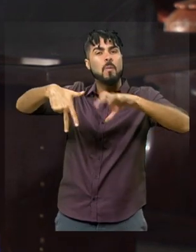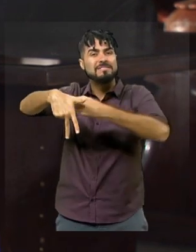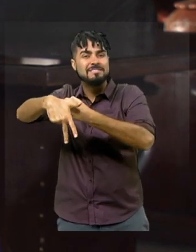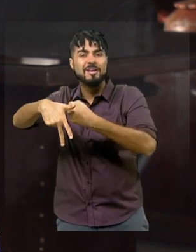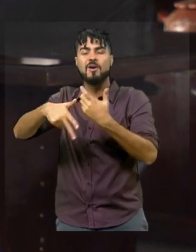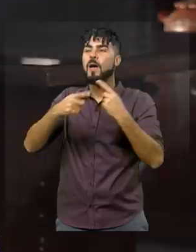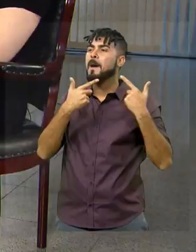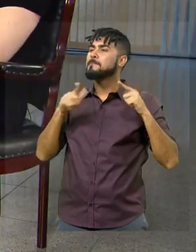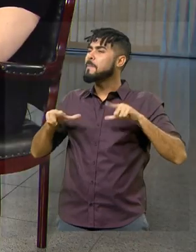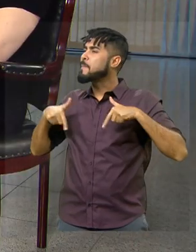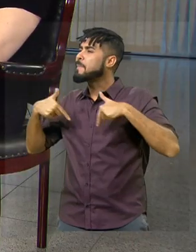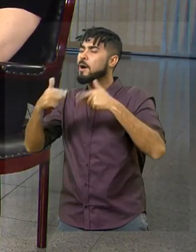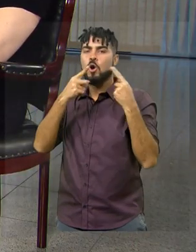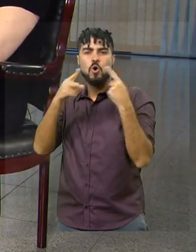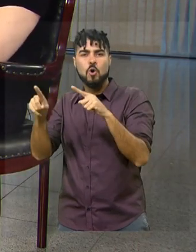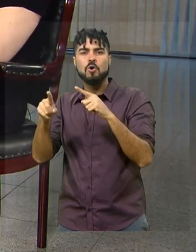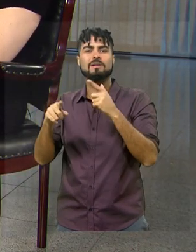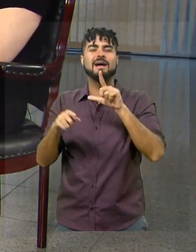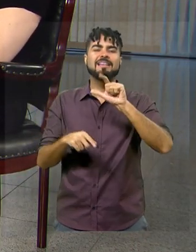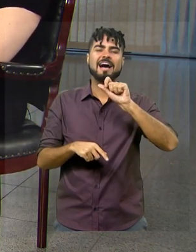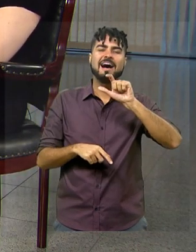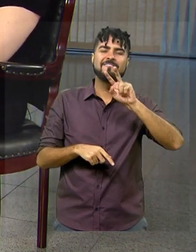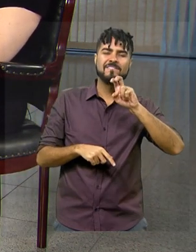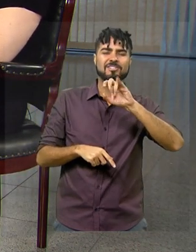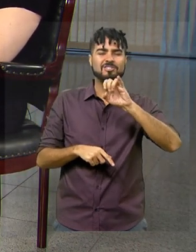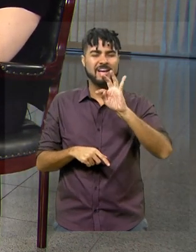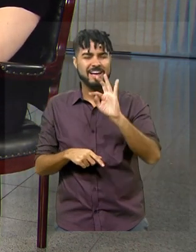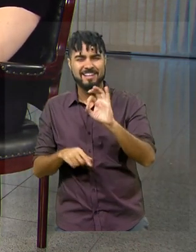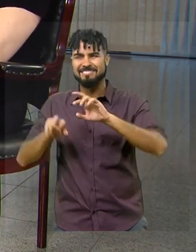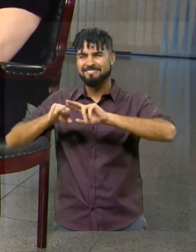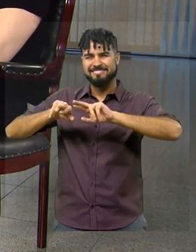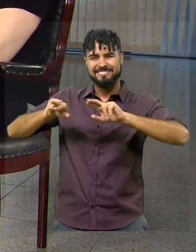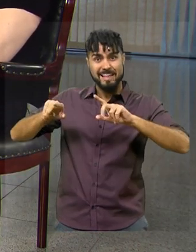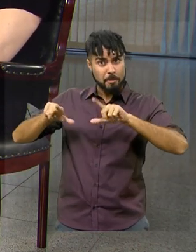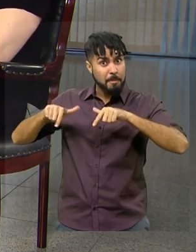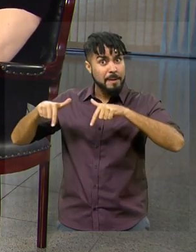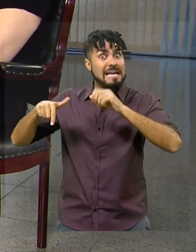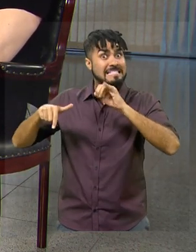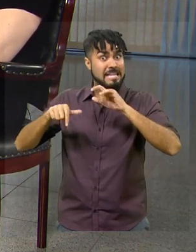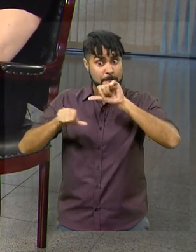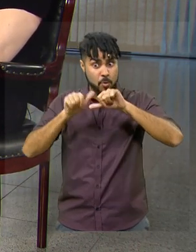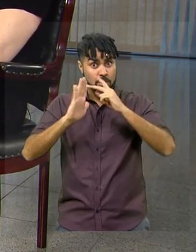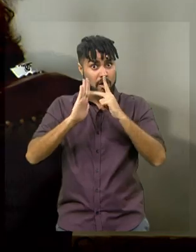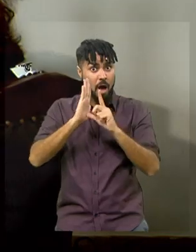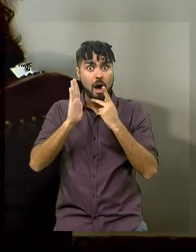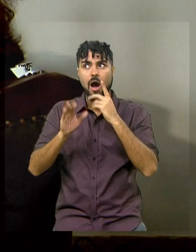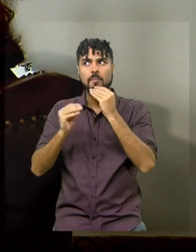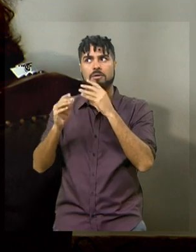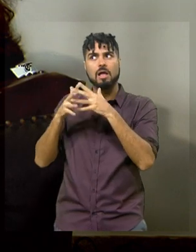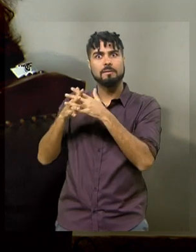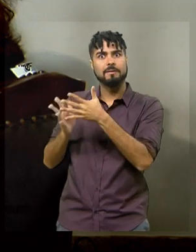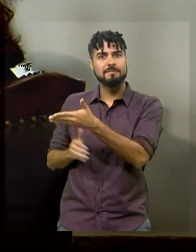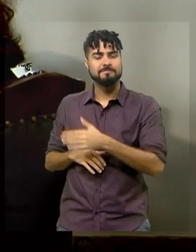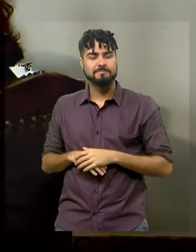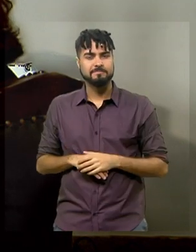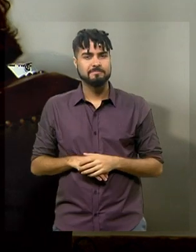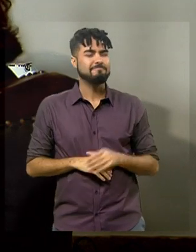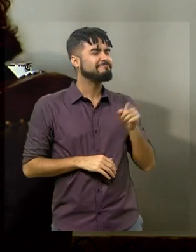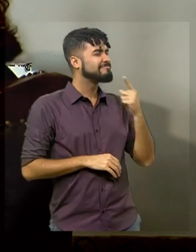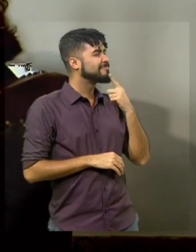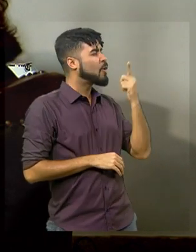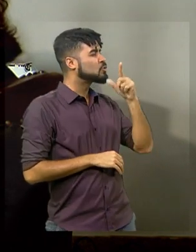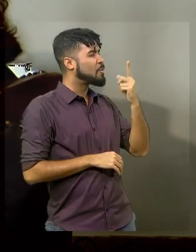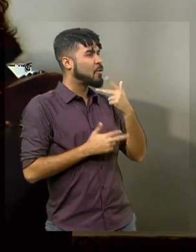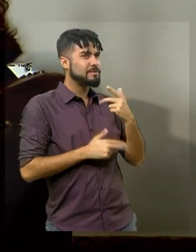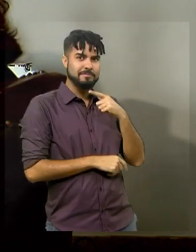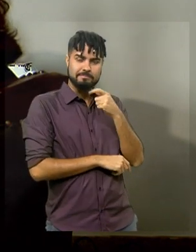restrição às operações como a Lava Jato ou outras tantas que correm pelo país afora. A senhora conseguiu uma coisa que é muito curiosa